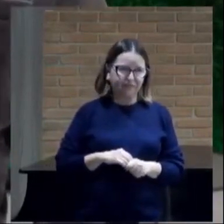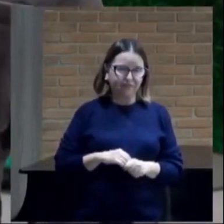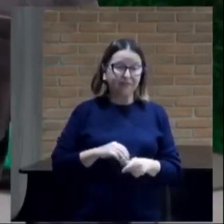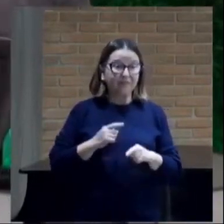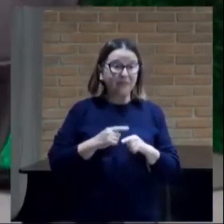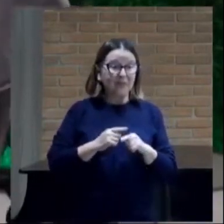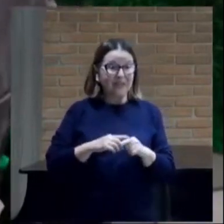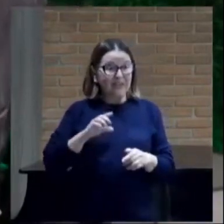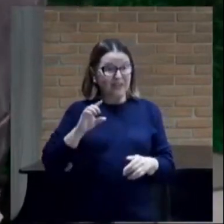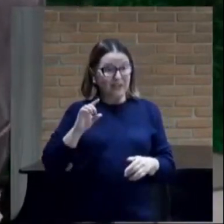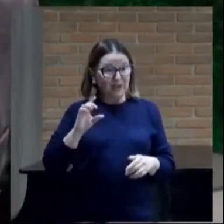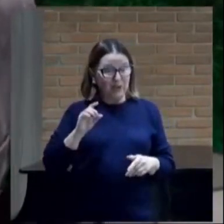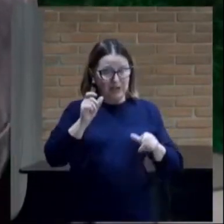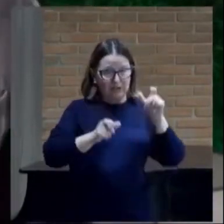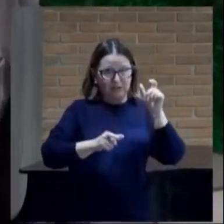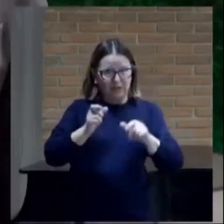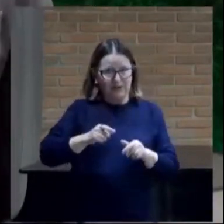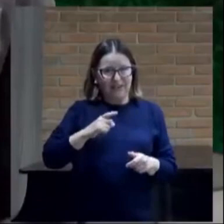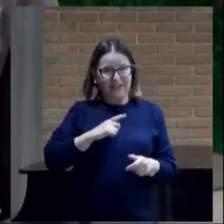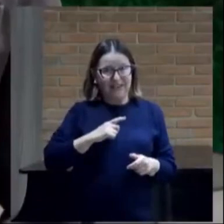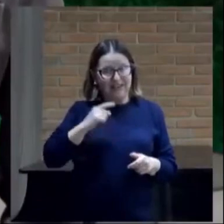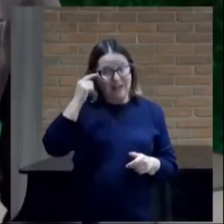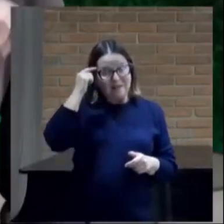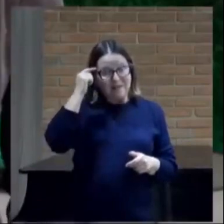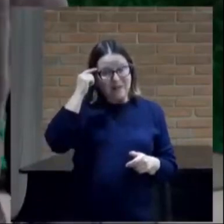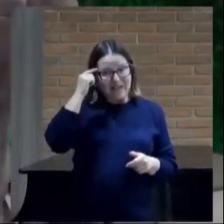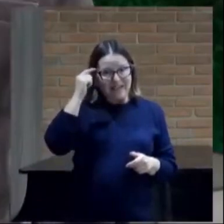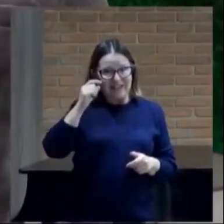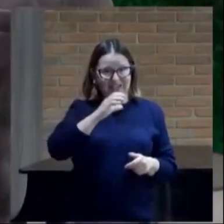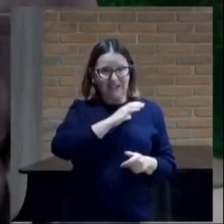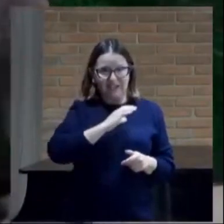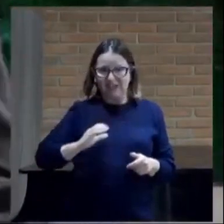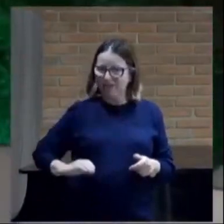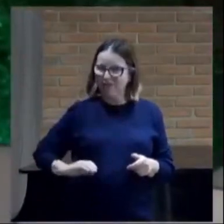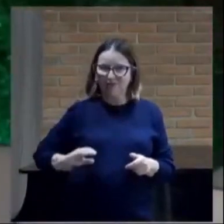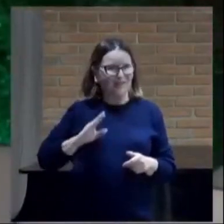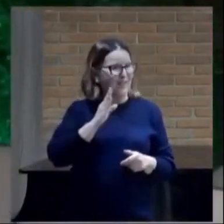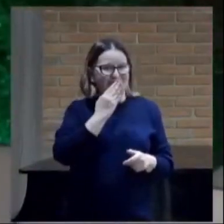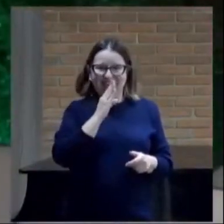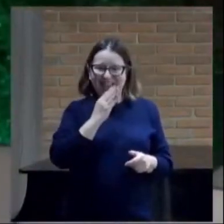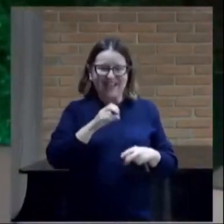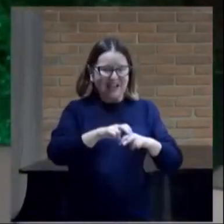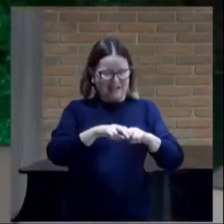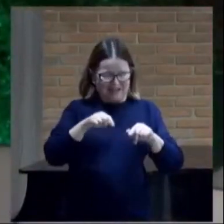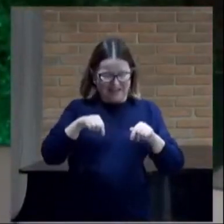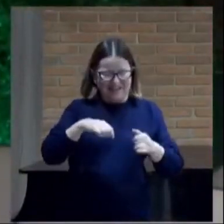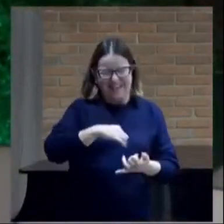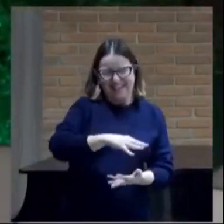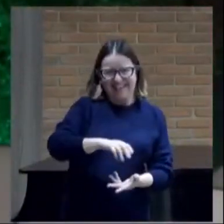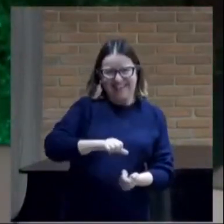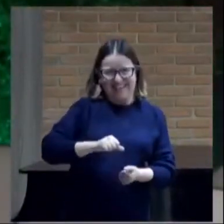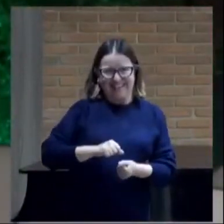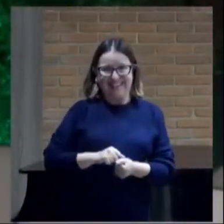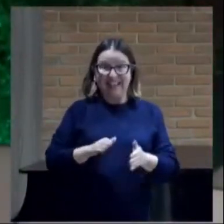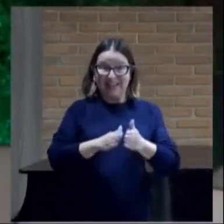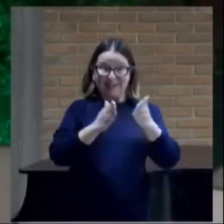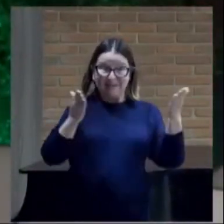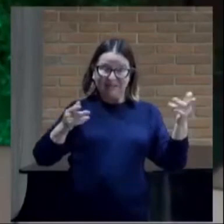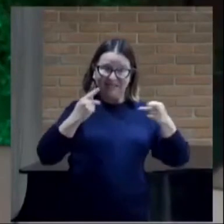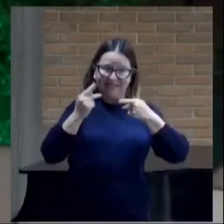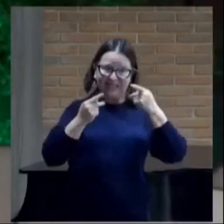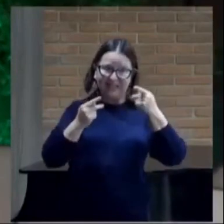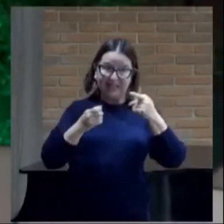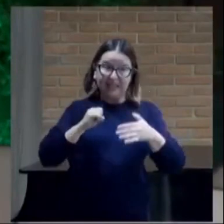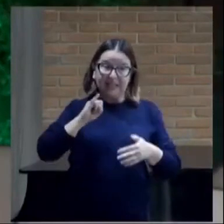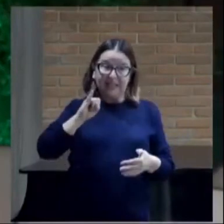porque só aqueles que tem a mente de Cristo não serão enganados por esse mundo a bíblia diz que